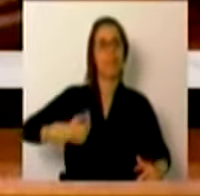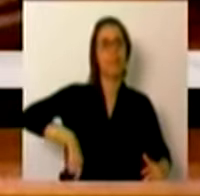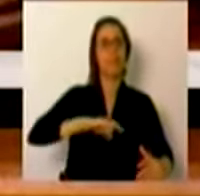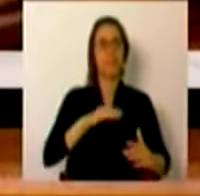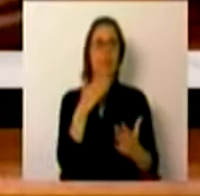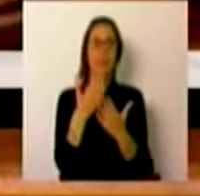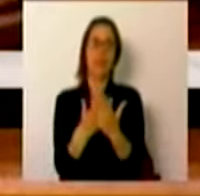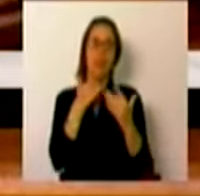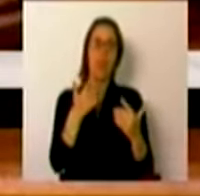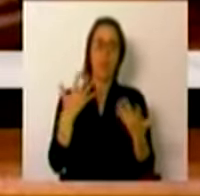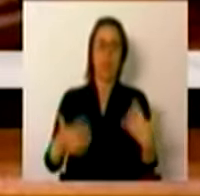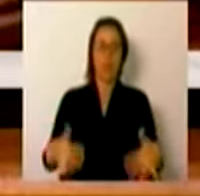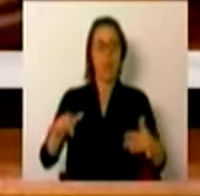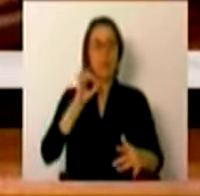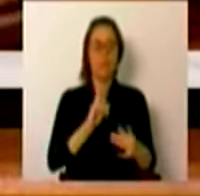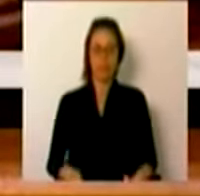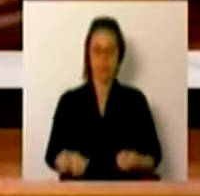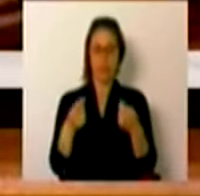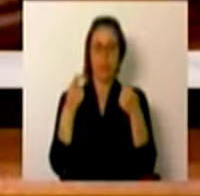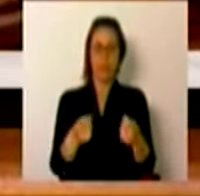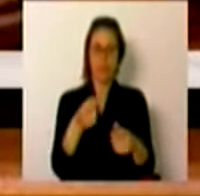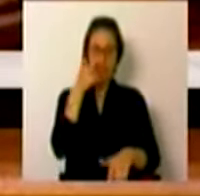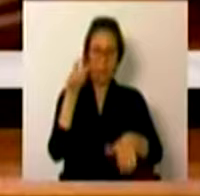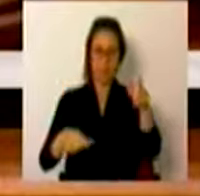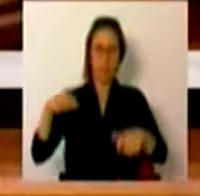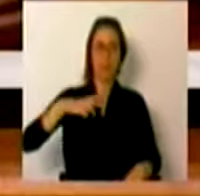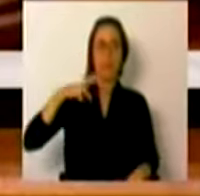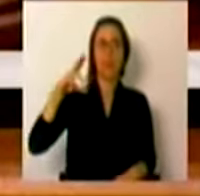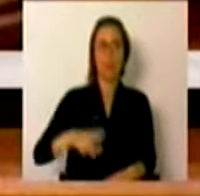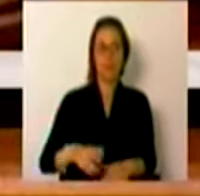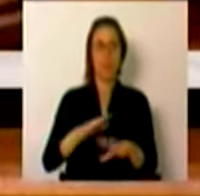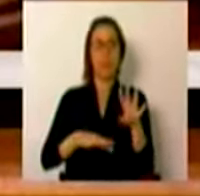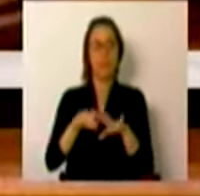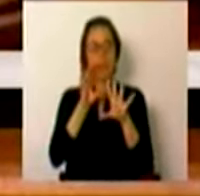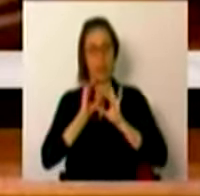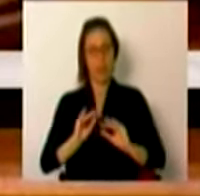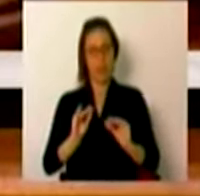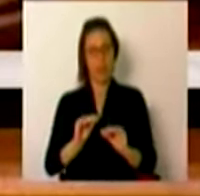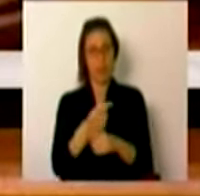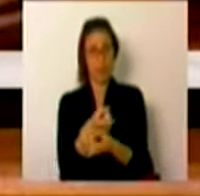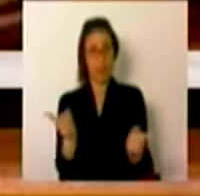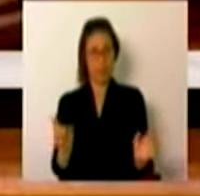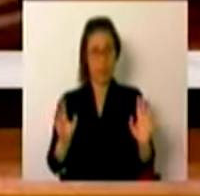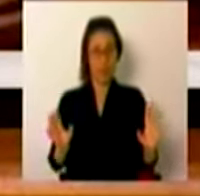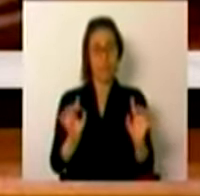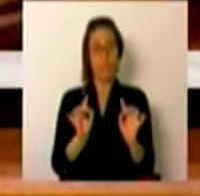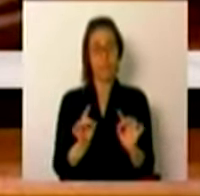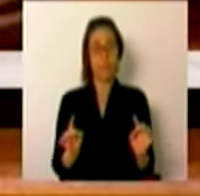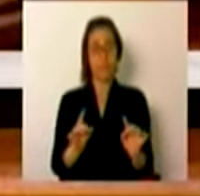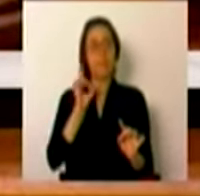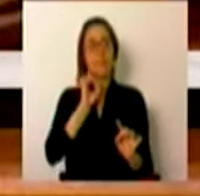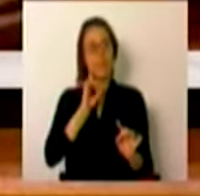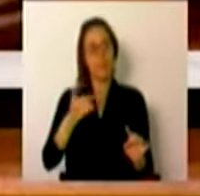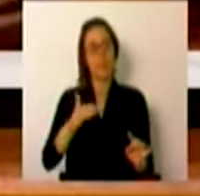dar ao elevado e crucial investimento que os cidadãos portugueses fazem na educação dos seus. Daí ser